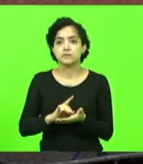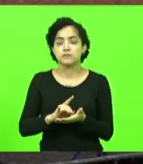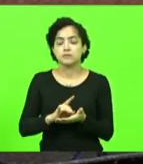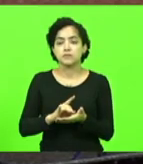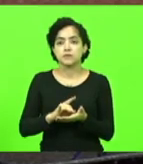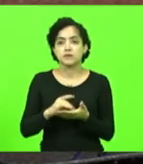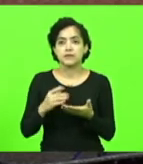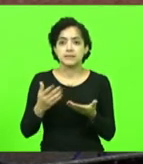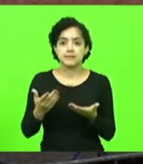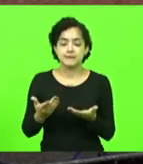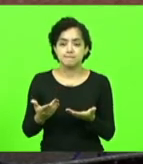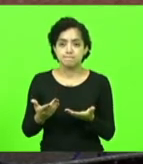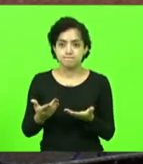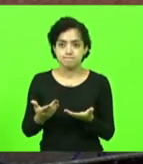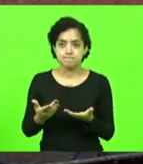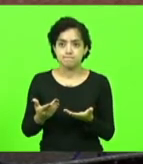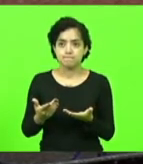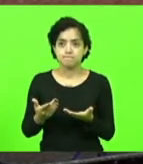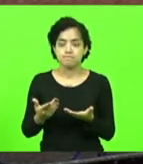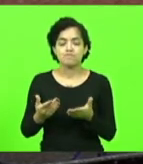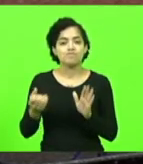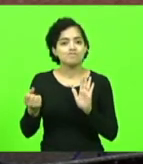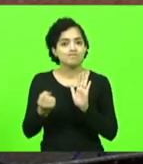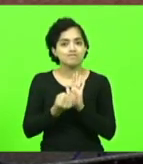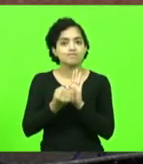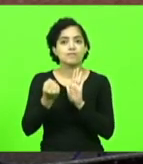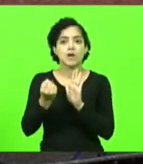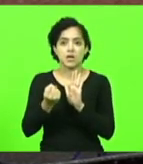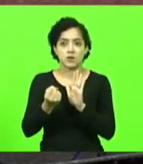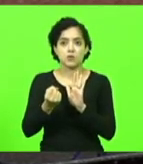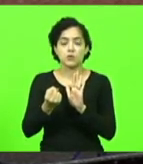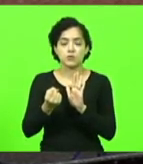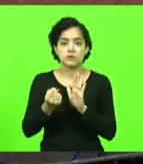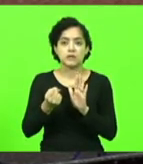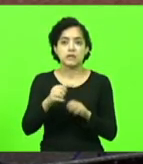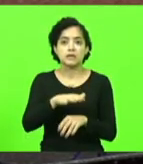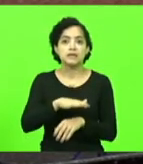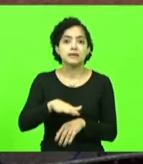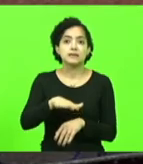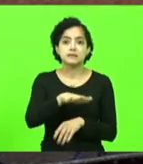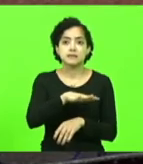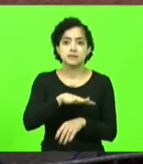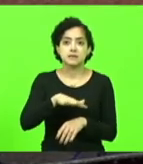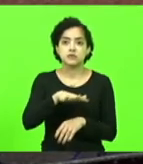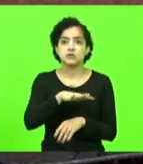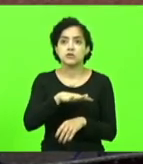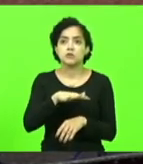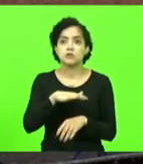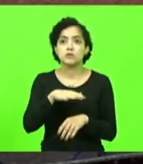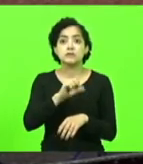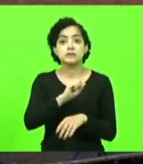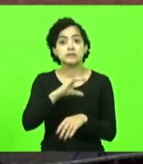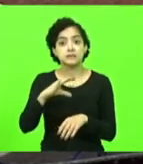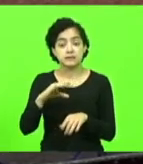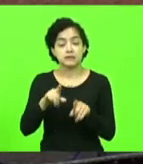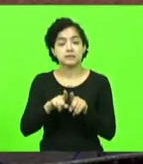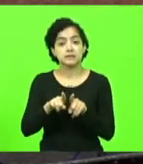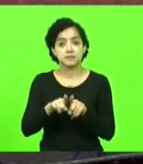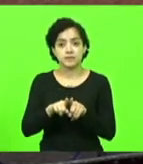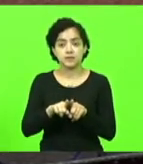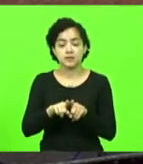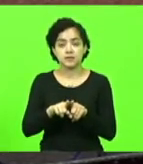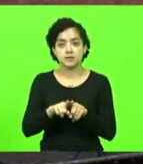que marcou a nossa região do Planalto Norte, mas marcou Santa Catarina também, porque foi